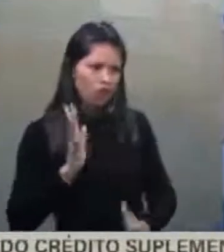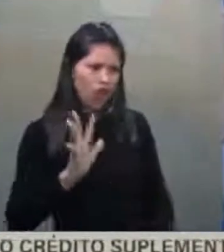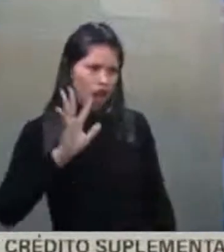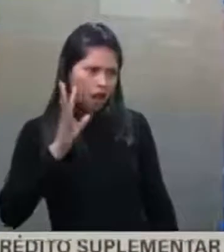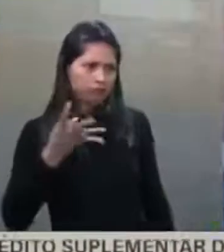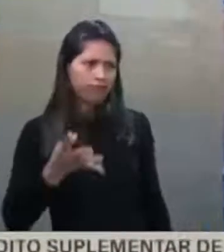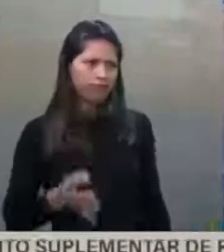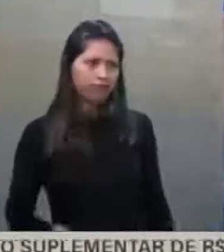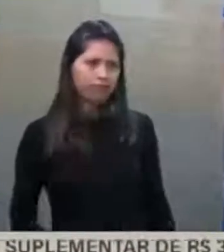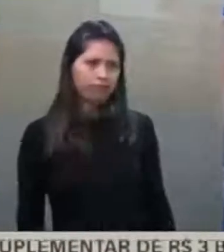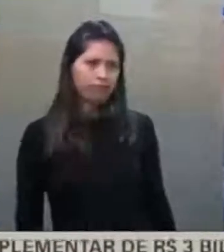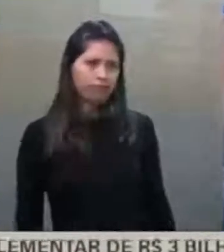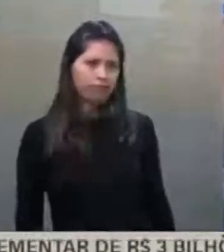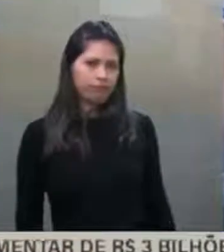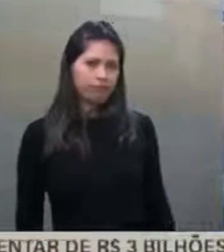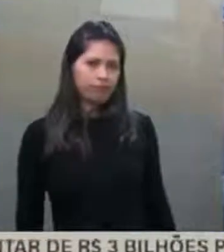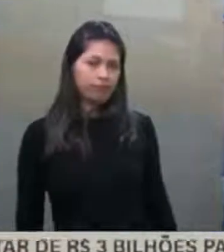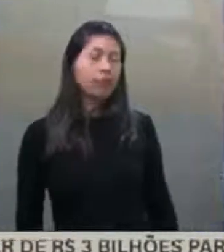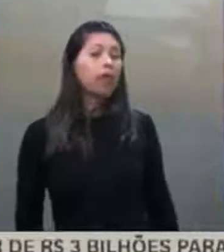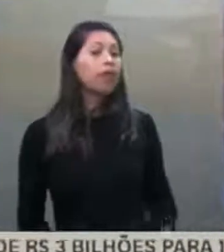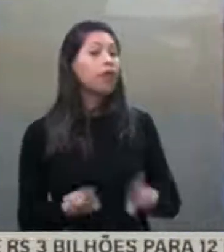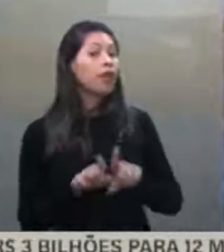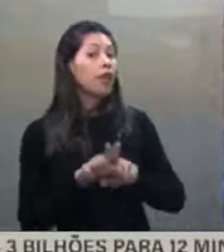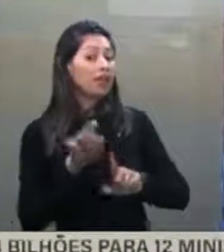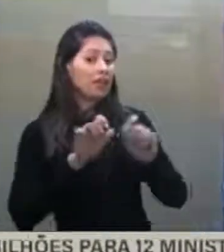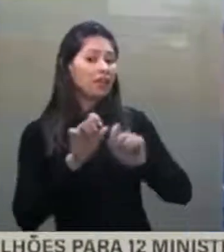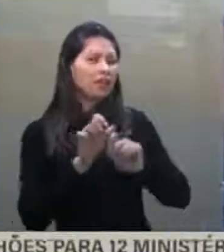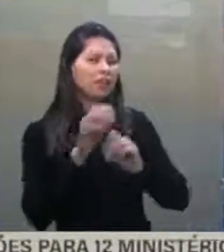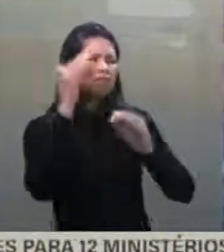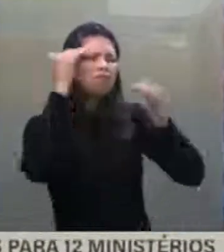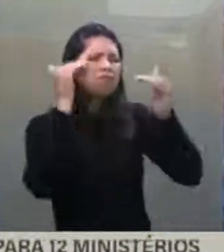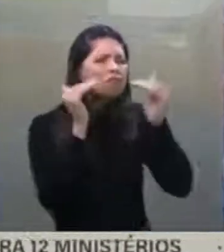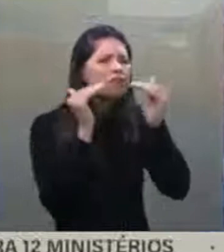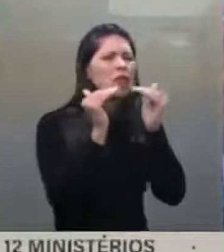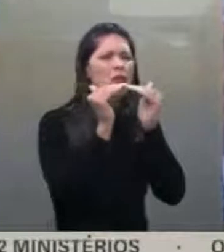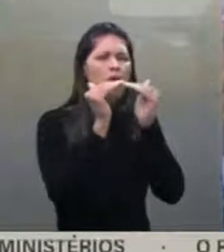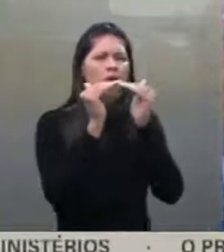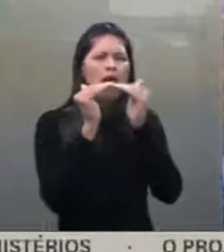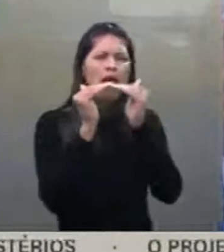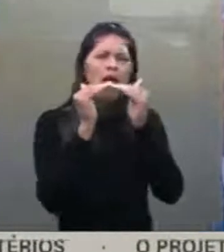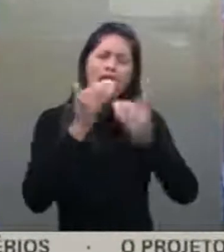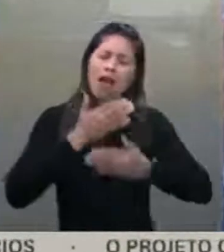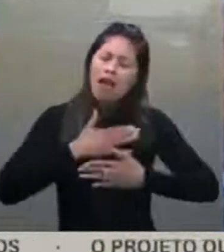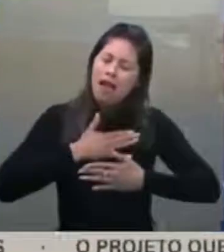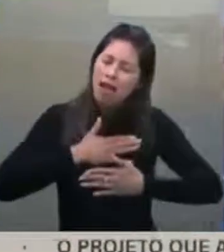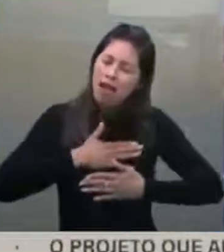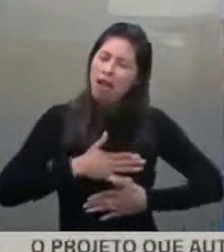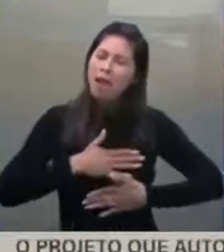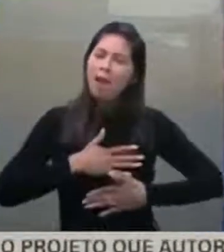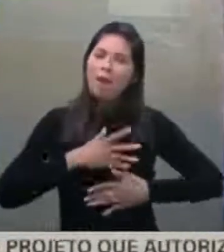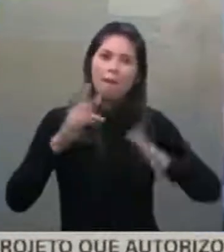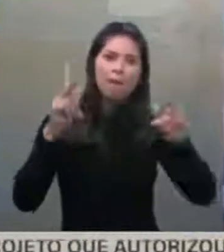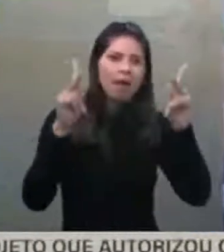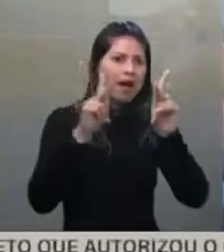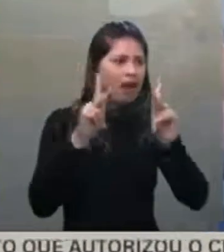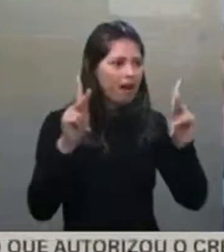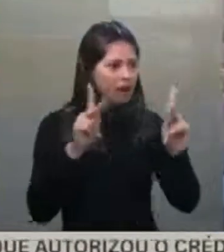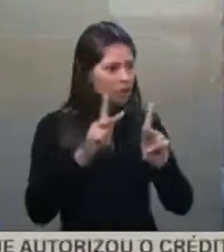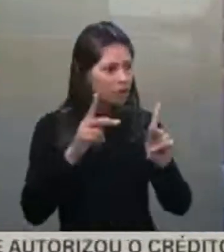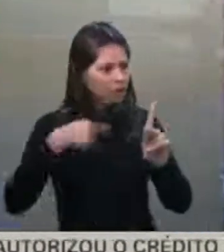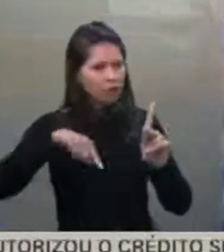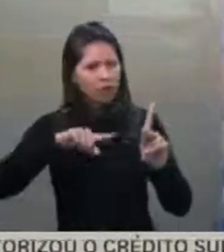desfecho onde a gente possa ter a concórdia, a harmonia, porque eu acho que a gente já foi longe demais